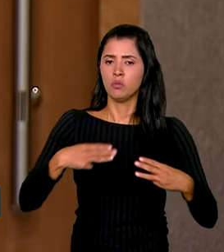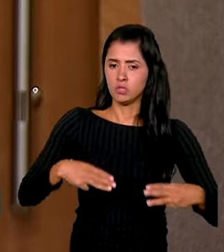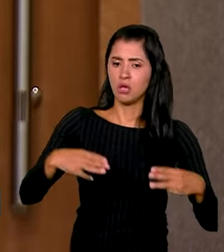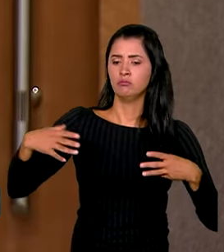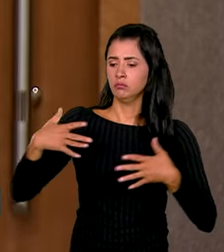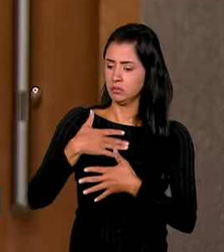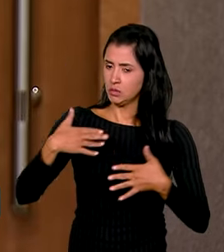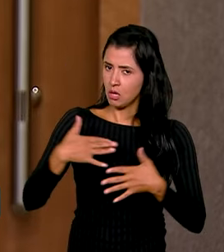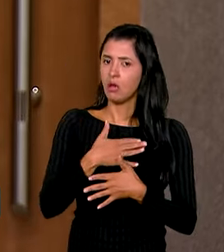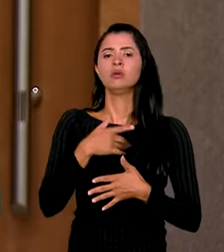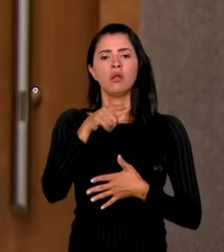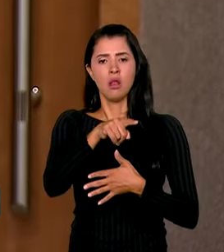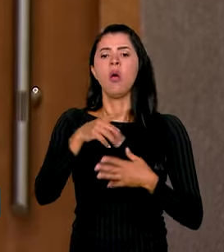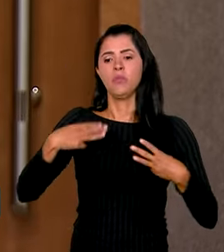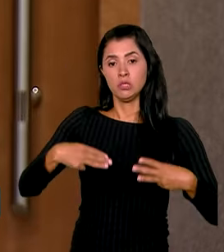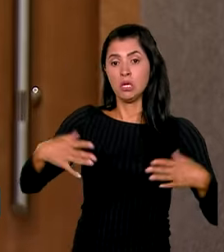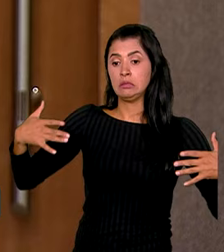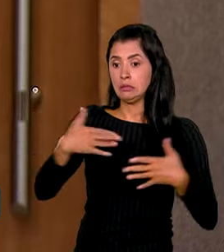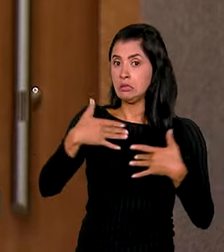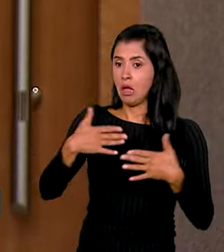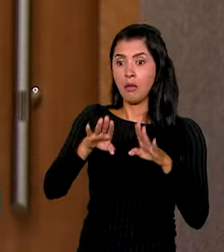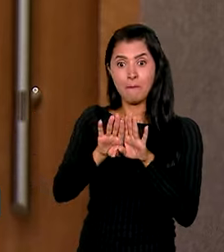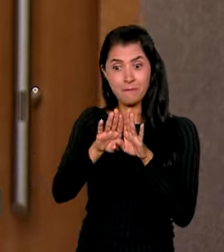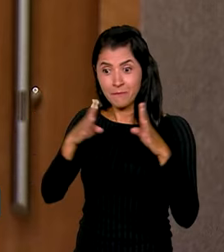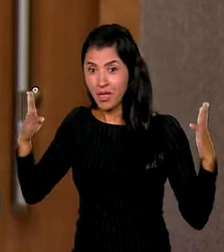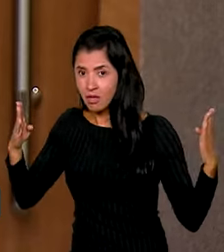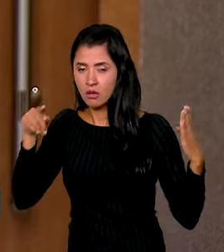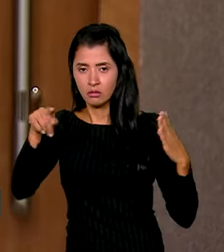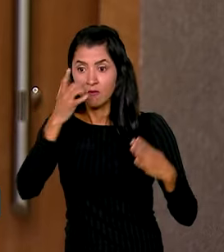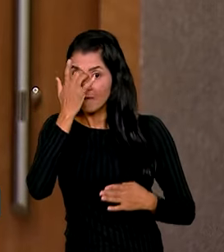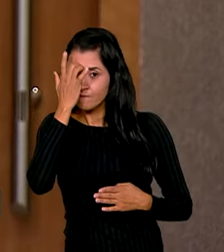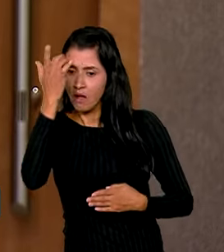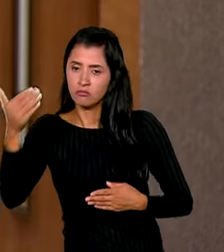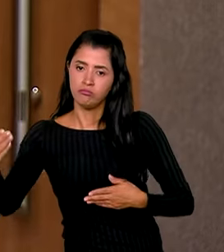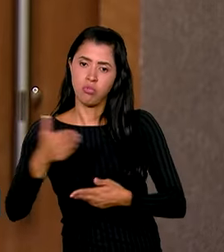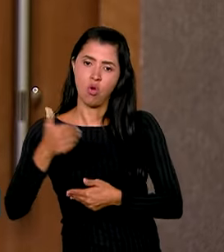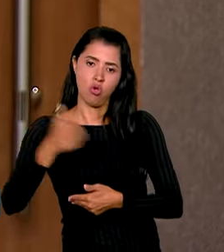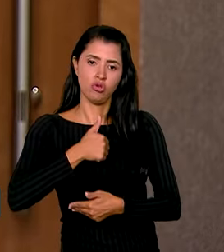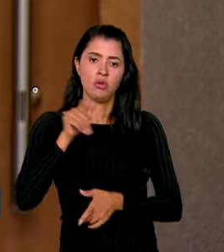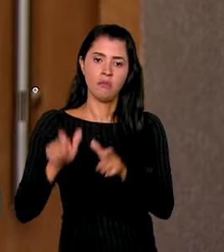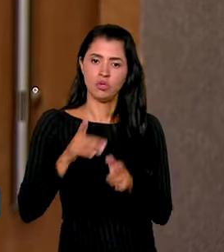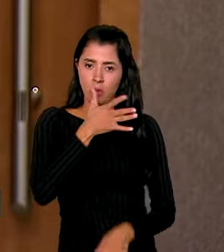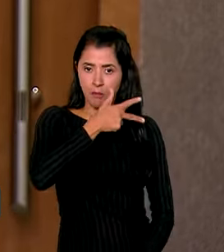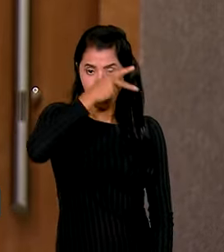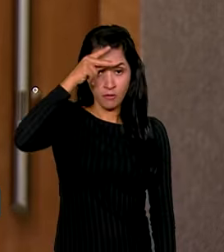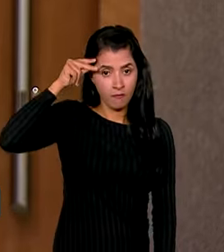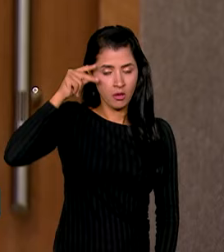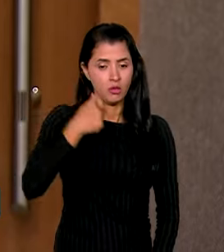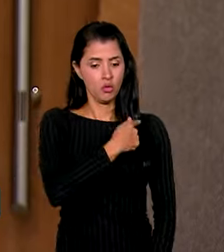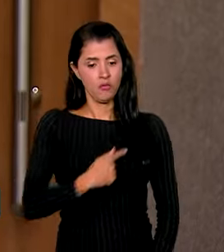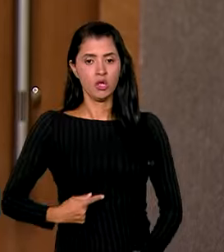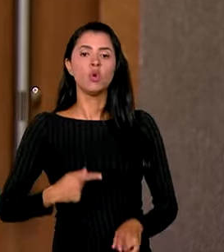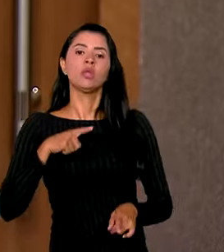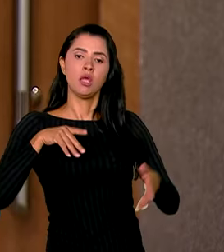Cidades, as portas do Ministério das Cidades e a facilitação para que os prefeitos e os governadores possam acessar